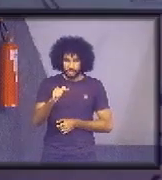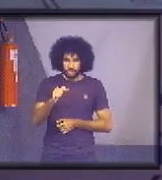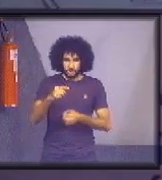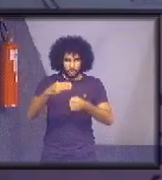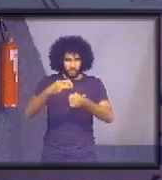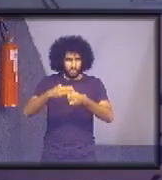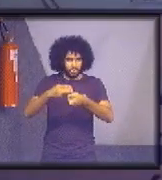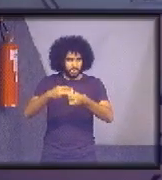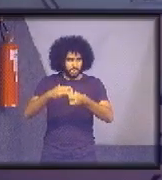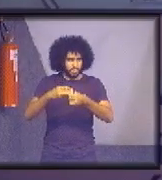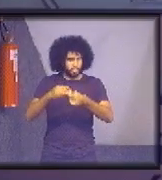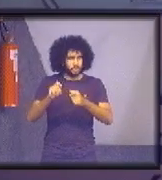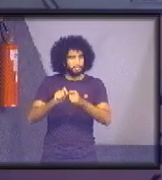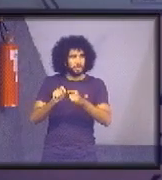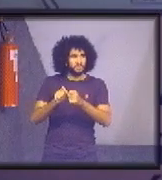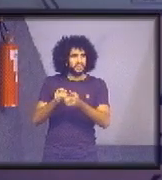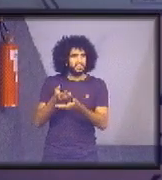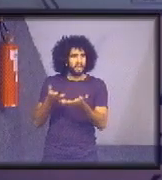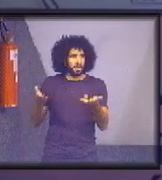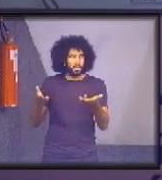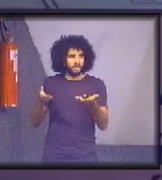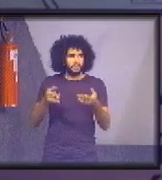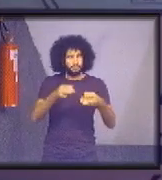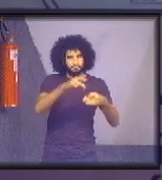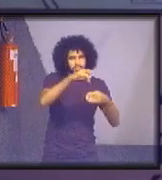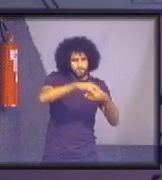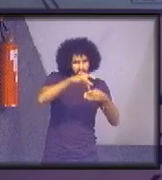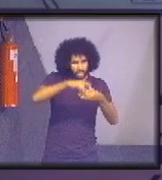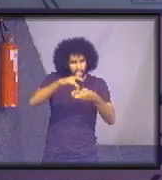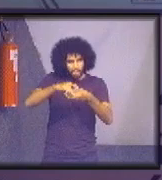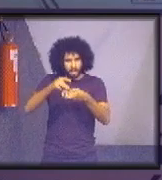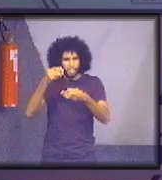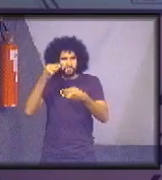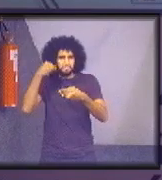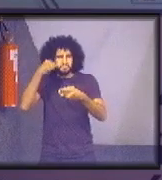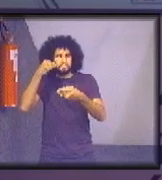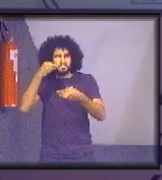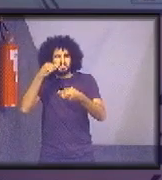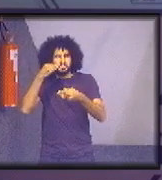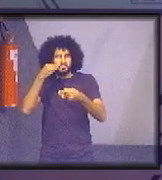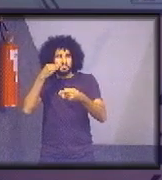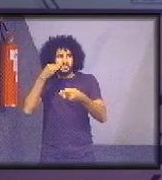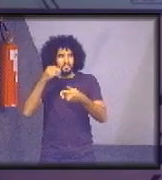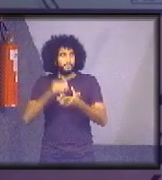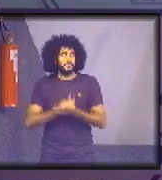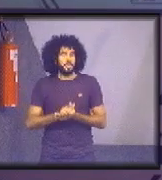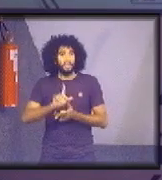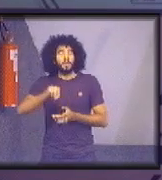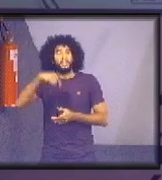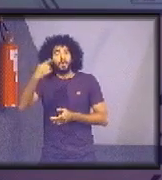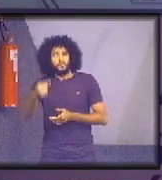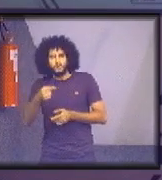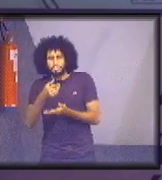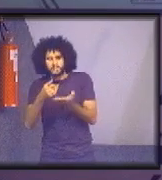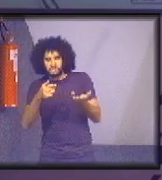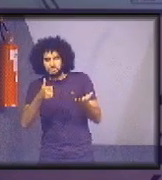para a gente fazer uma plataforma inicial e experimentar e depois replanejar.